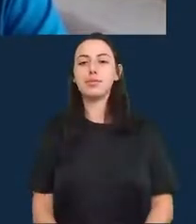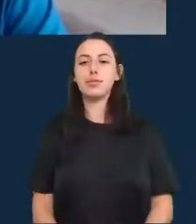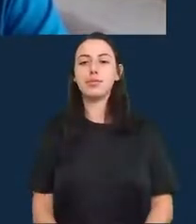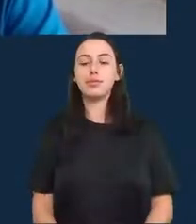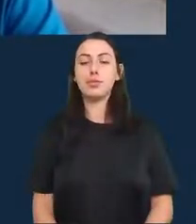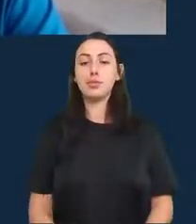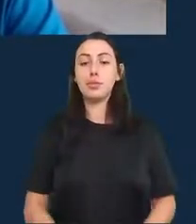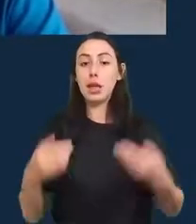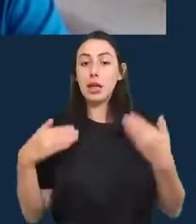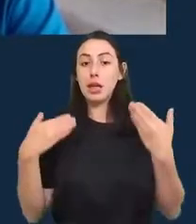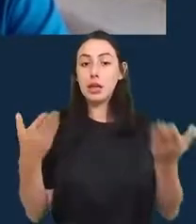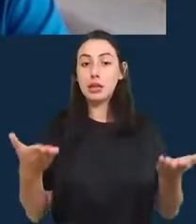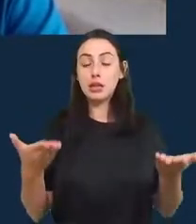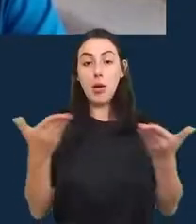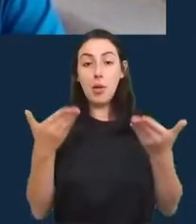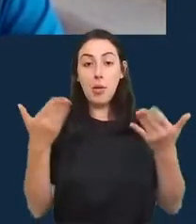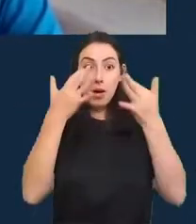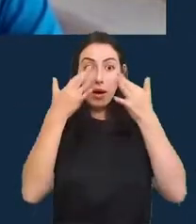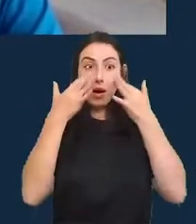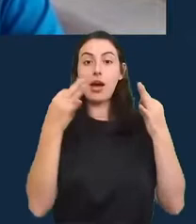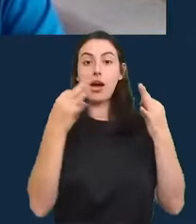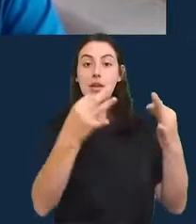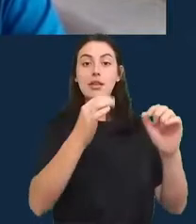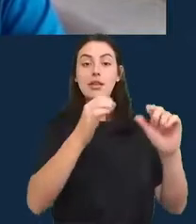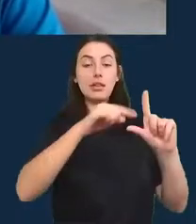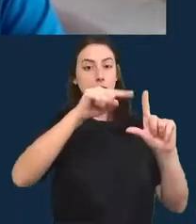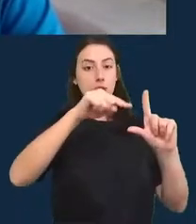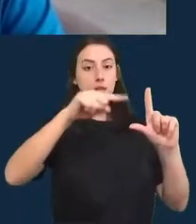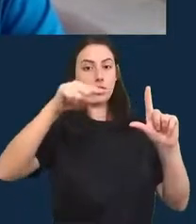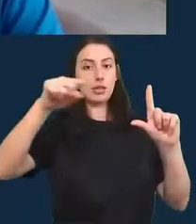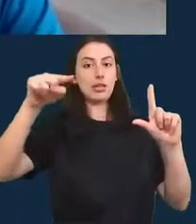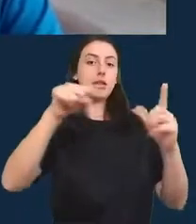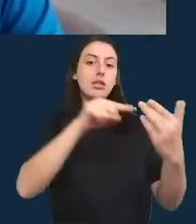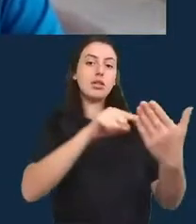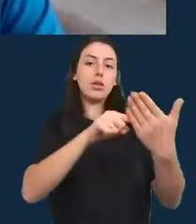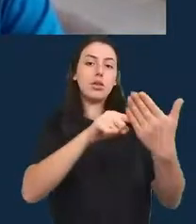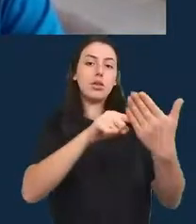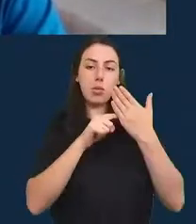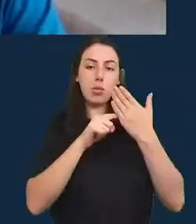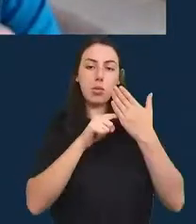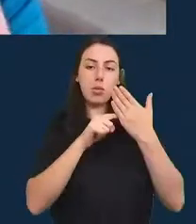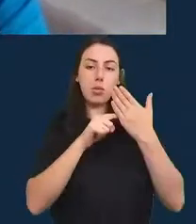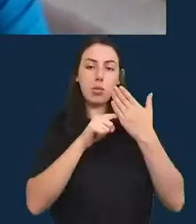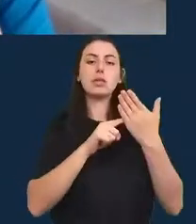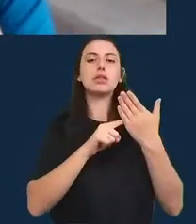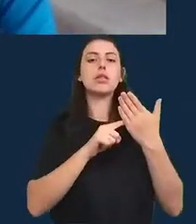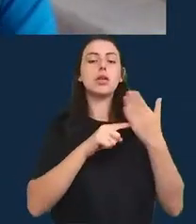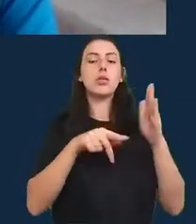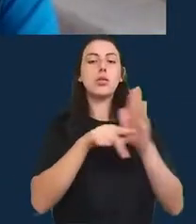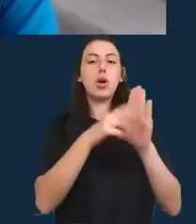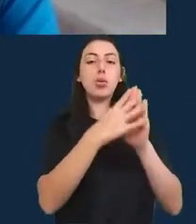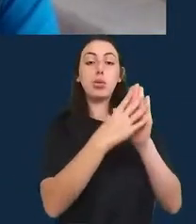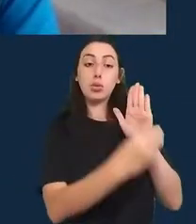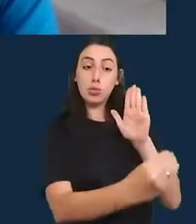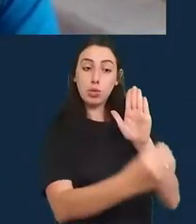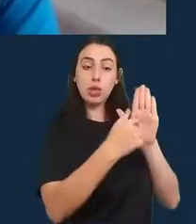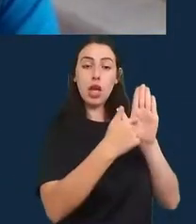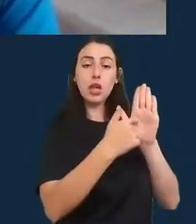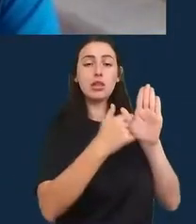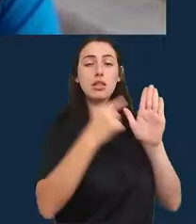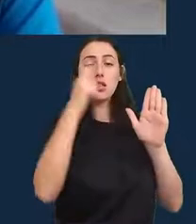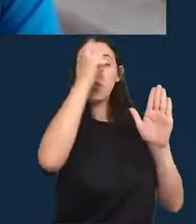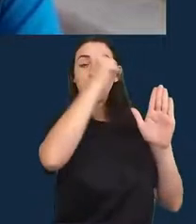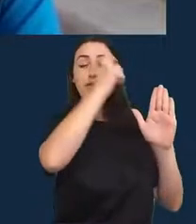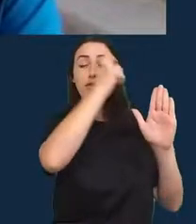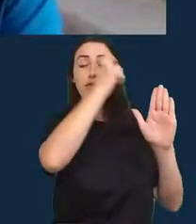atendo-nos às estatísticas uma das questões com relação aos modelos de machine learning é que são muito difíceis de serem interpretados como disse um desses modelos tem 300